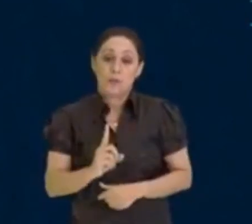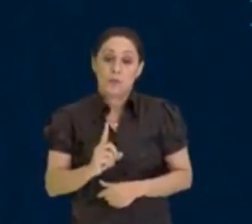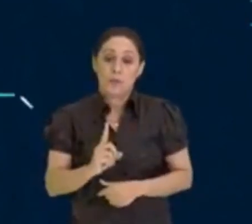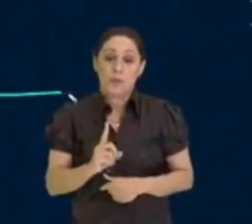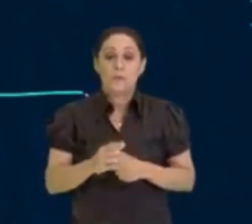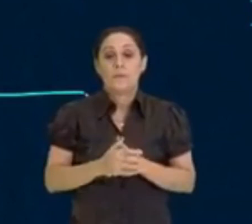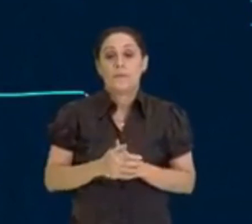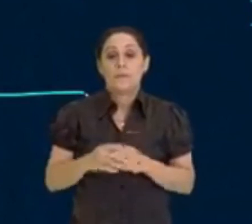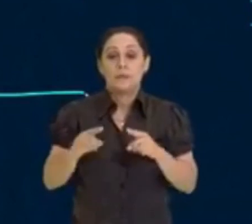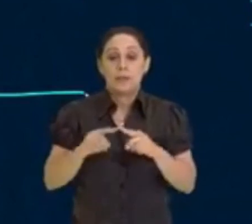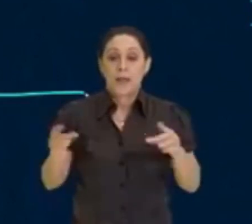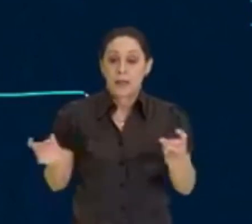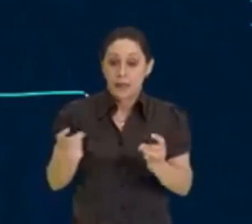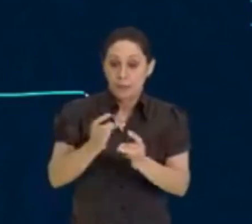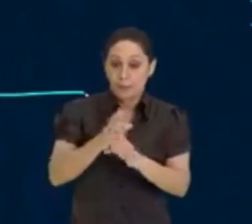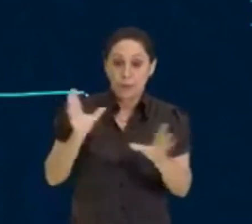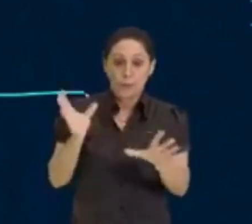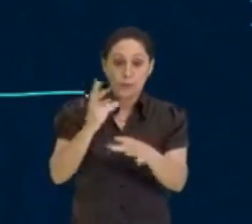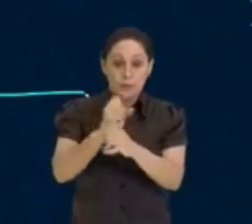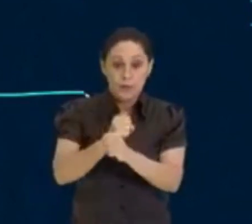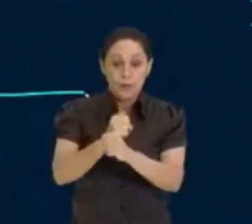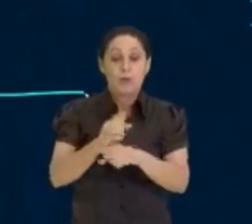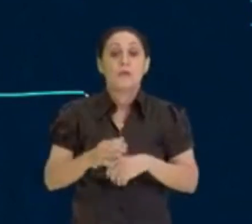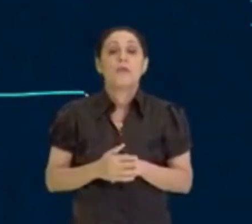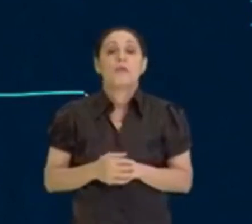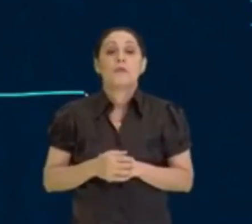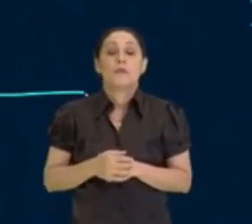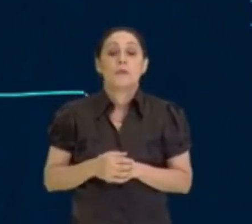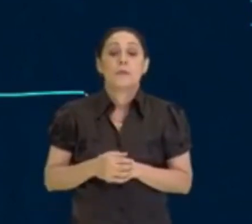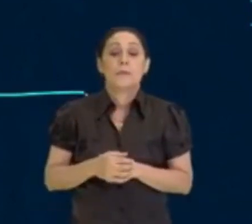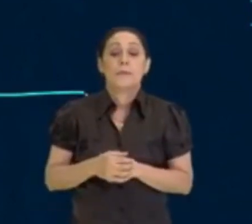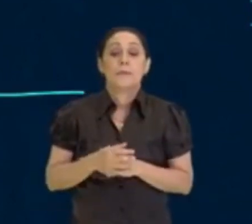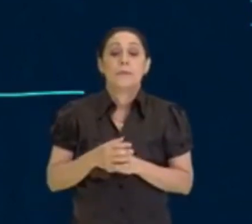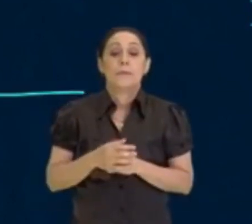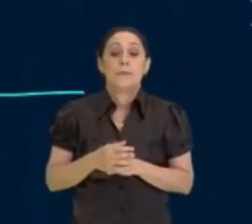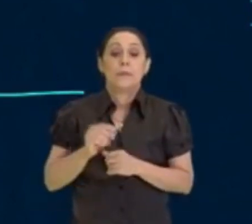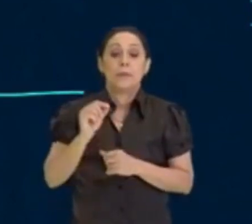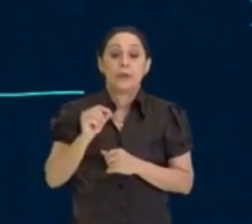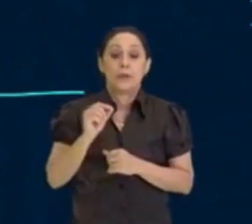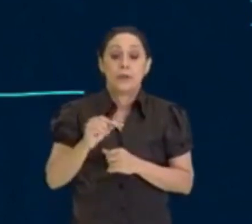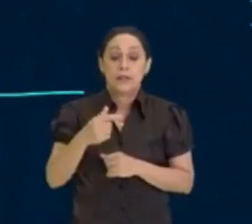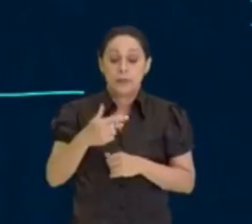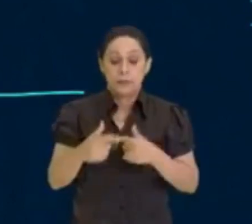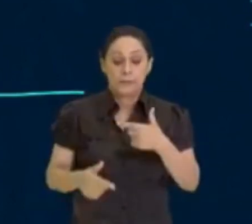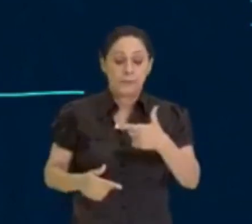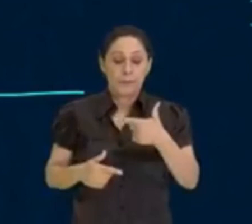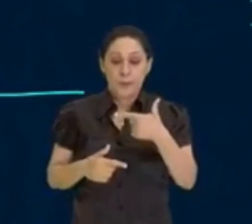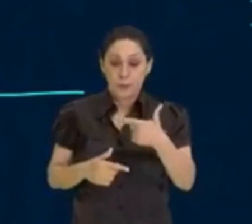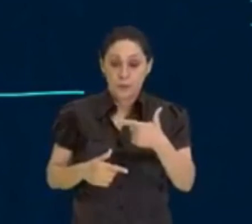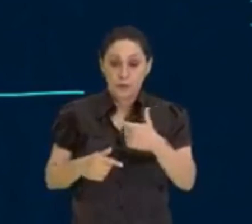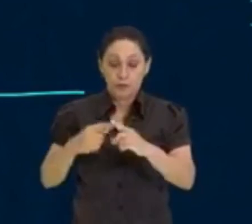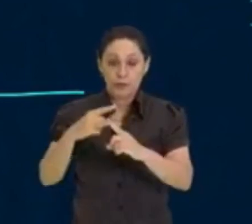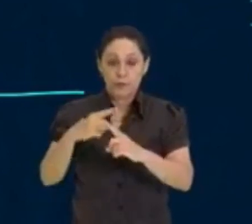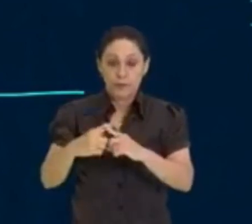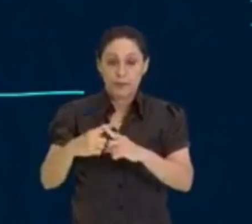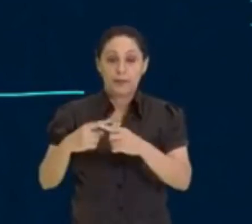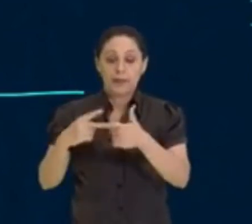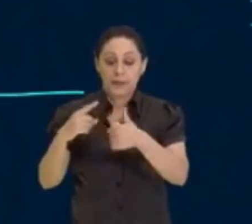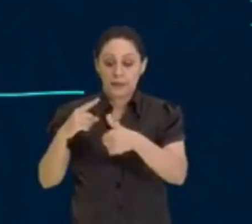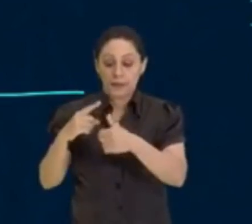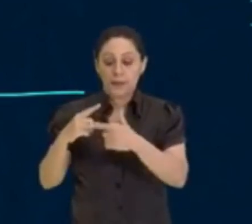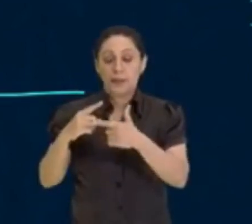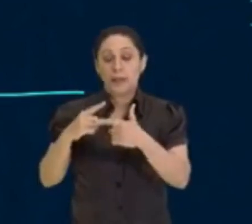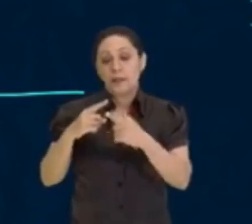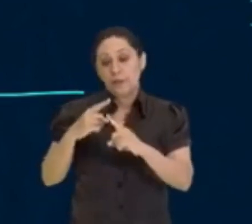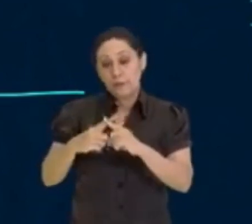1, finaliza o teu cálculo, né? E aqui, o eu tenho? Eu tenho o 2 vezes 2, vezes